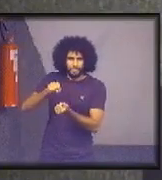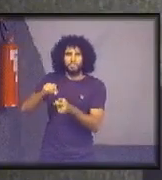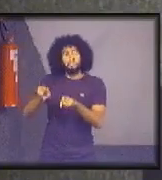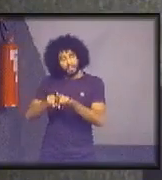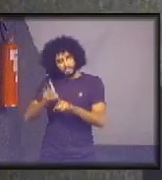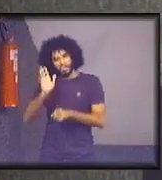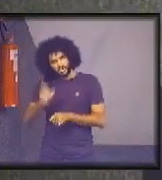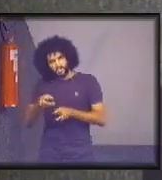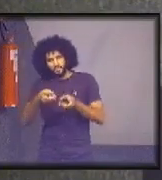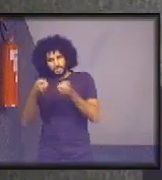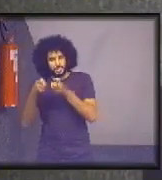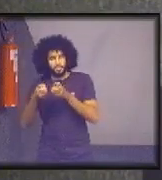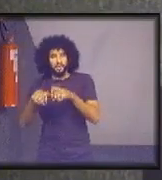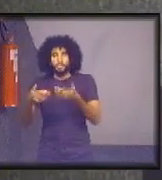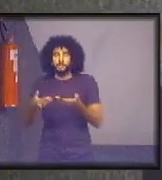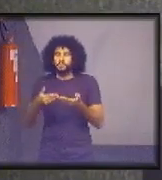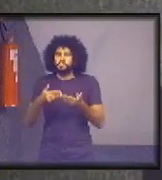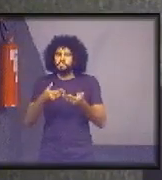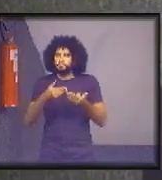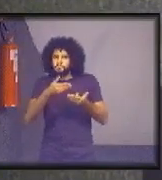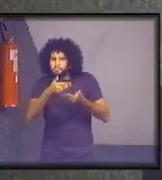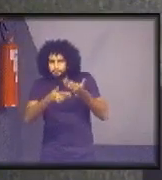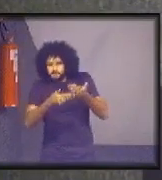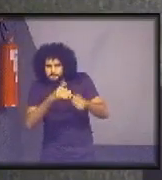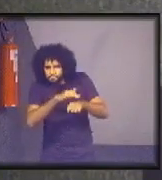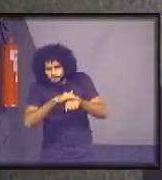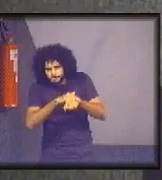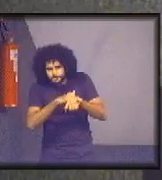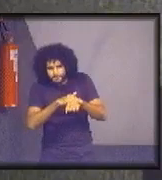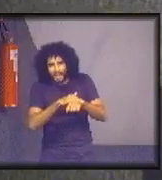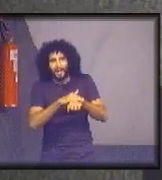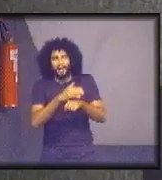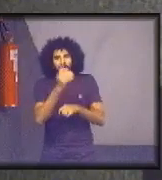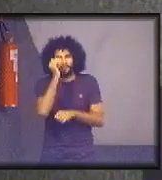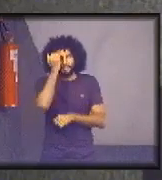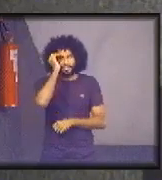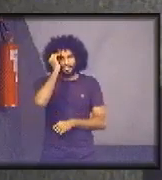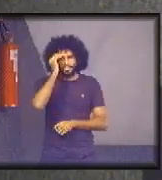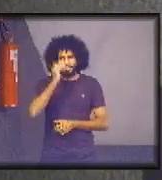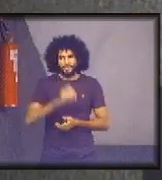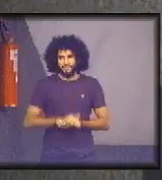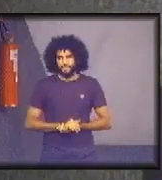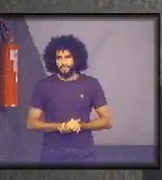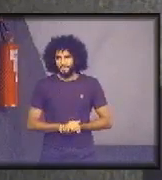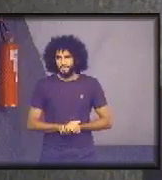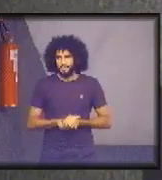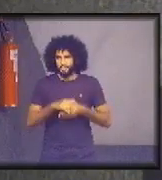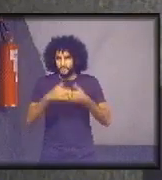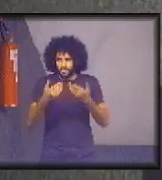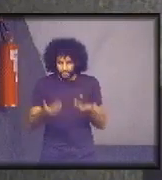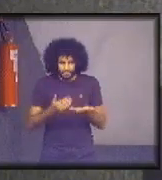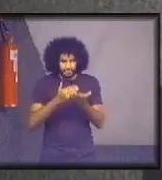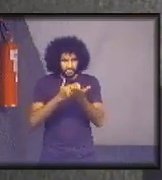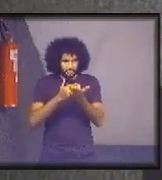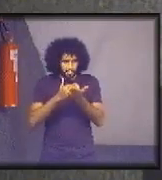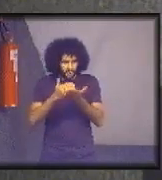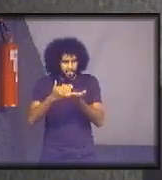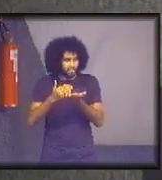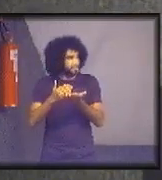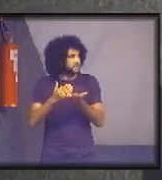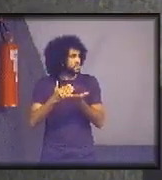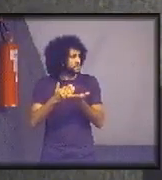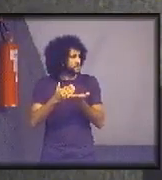e nós acabamos conversando e nos entendendo sobre isso e iniciamos, começamos a tratar